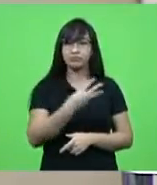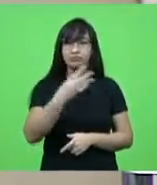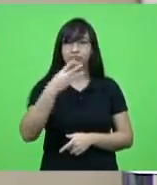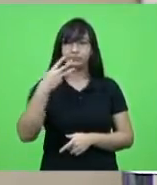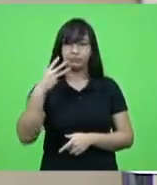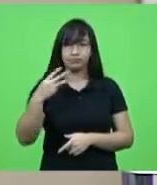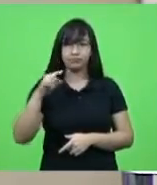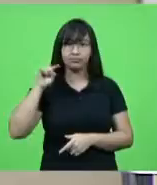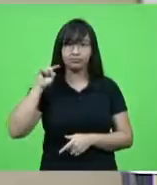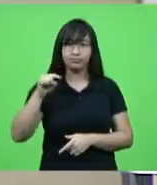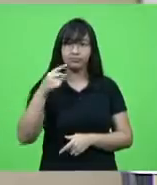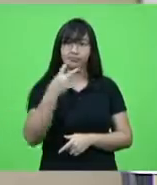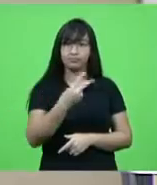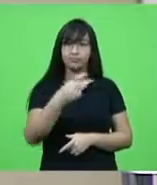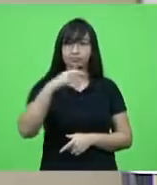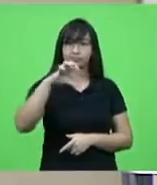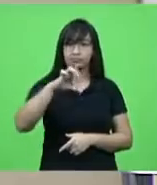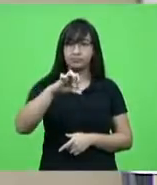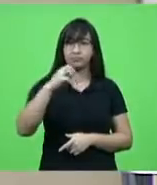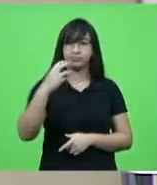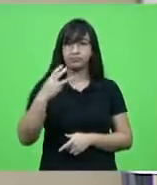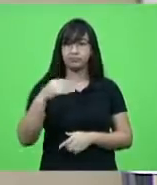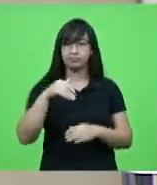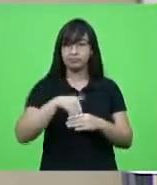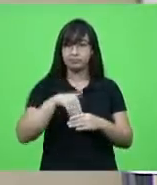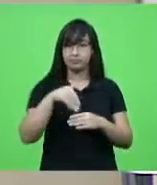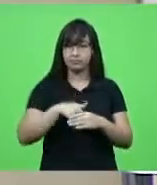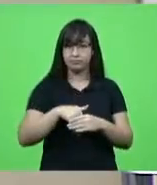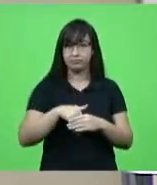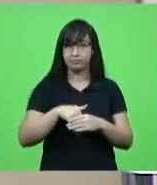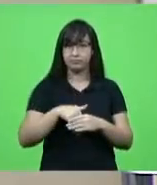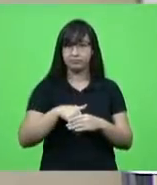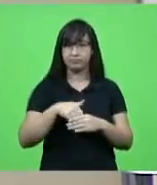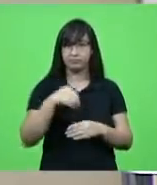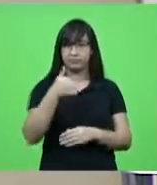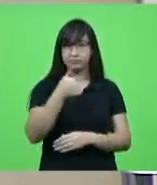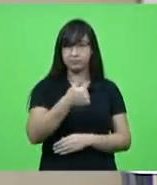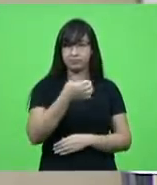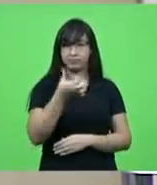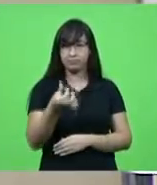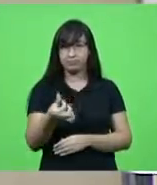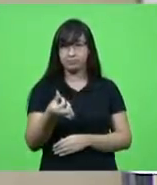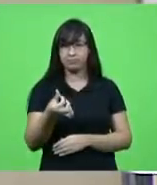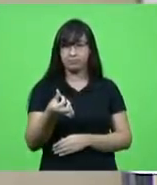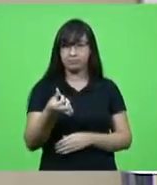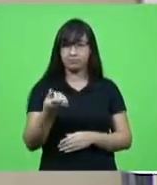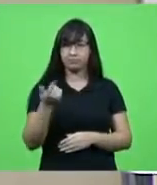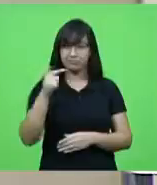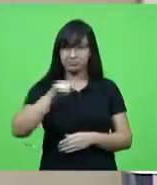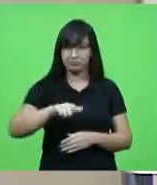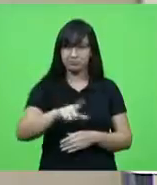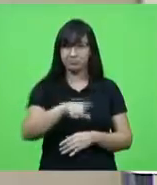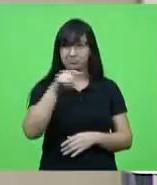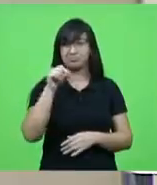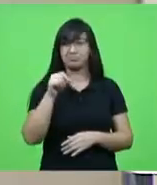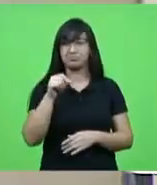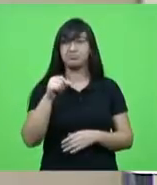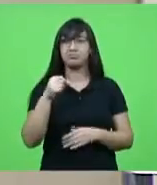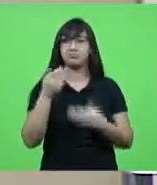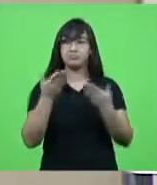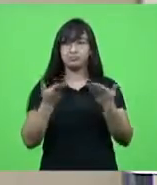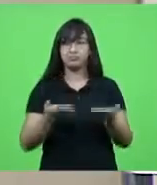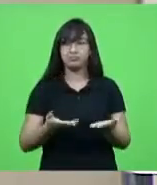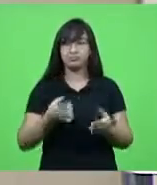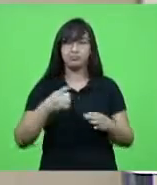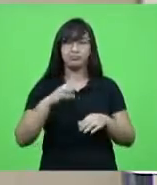.293 votos para a 16ª Legislatura, 2007-2011, período em que atuou nas